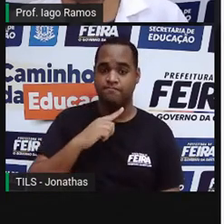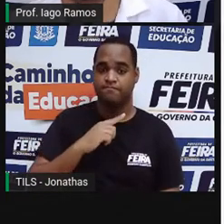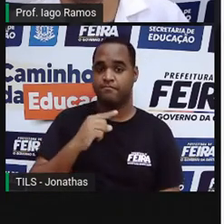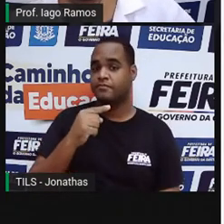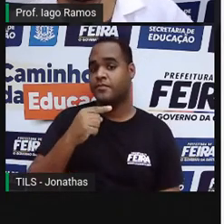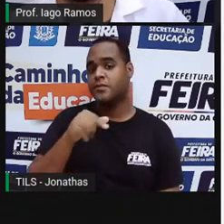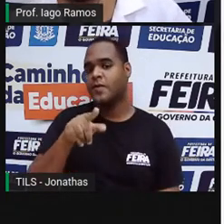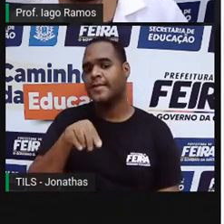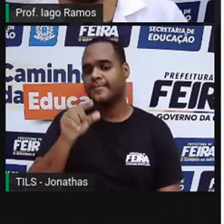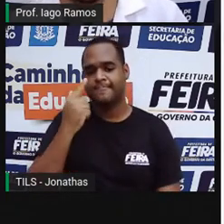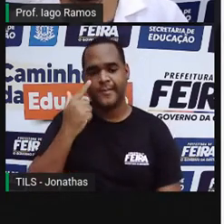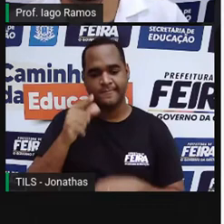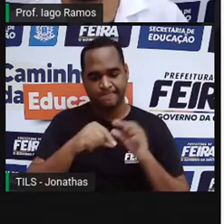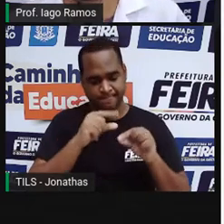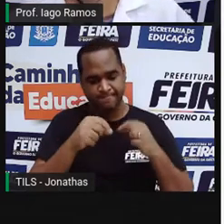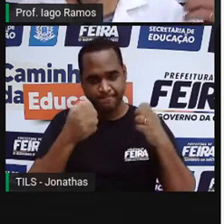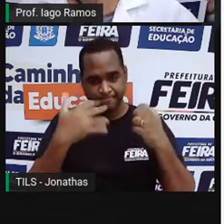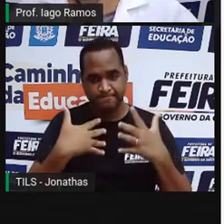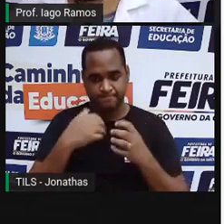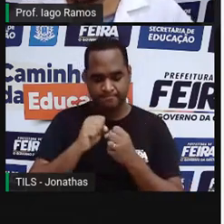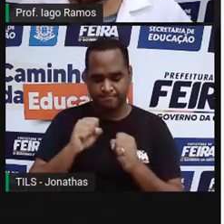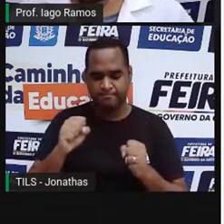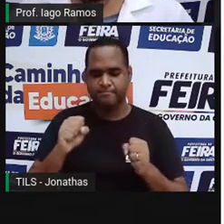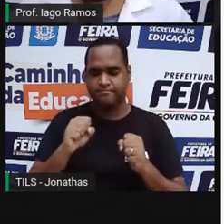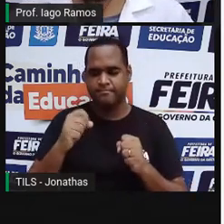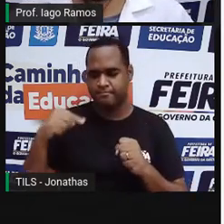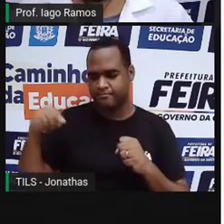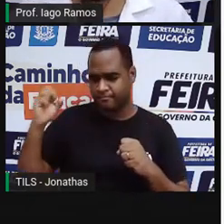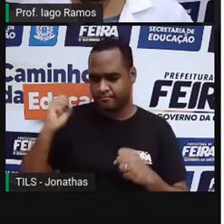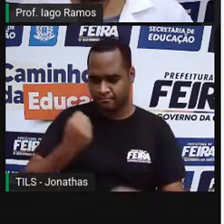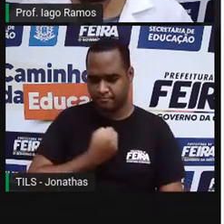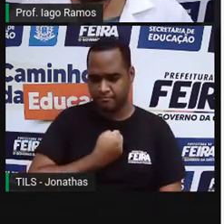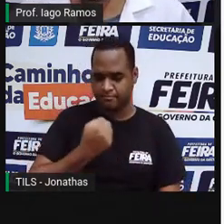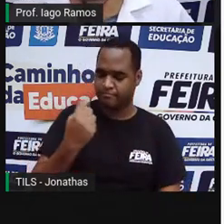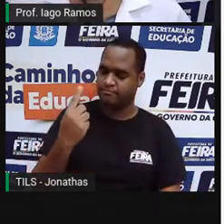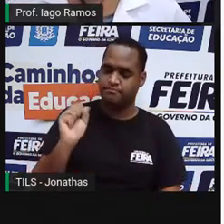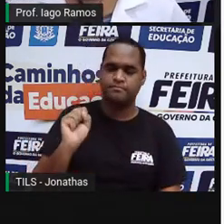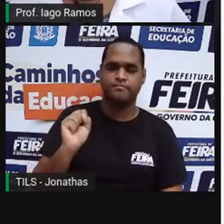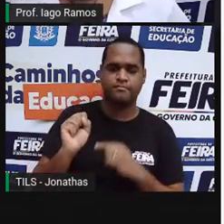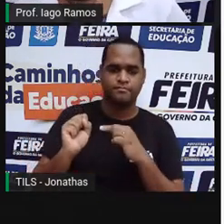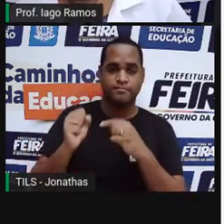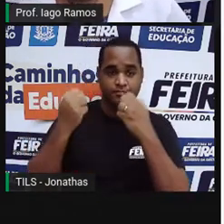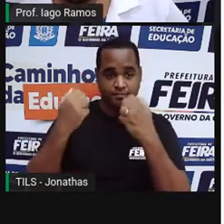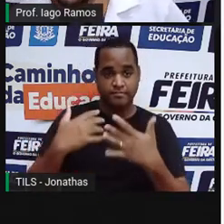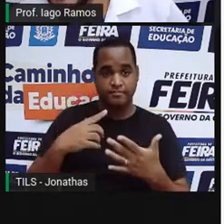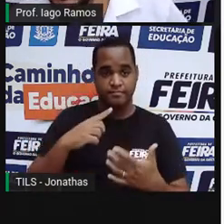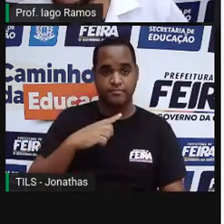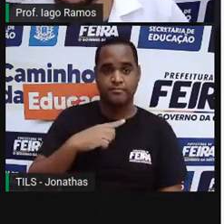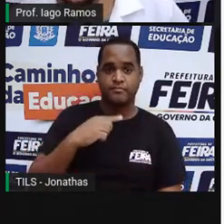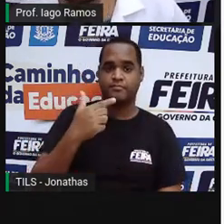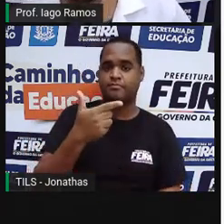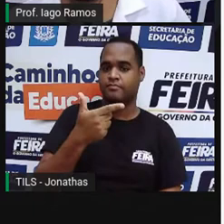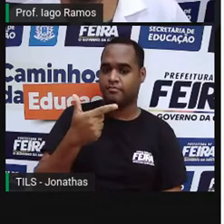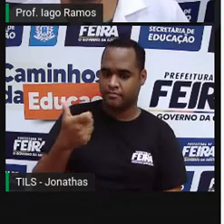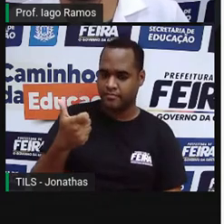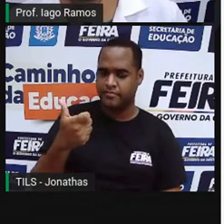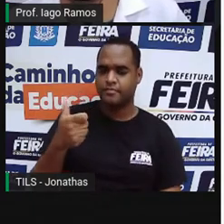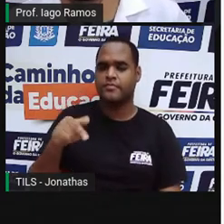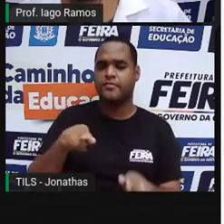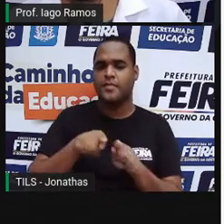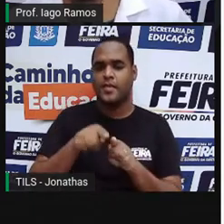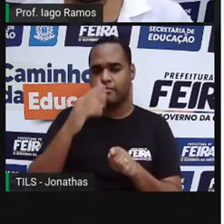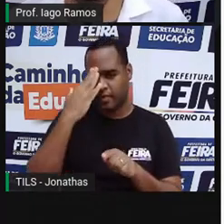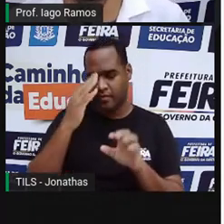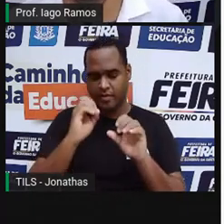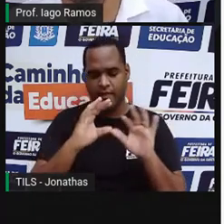detalhes, grandezas proporcionais. Lá na aula de número 18, na aula de número 21, a gente entendeu